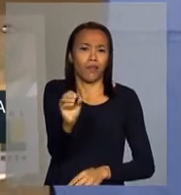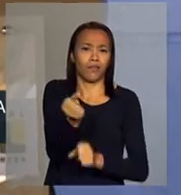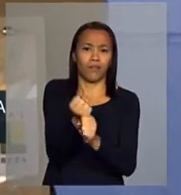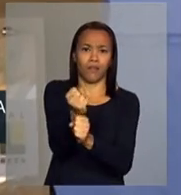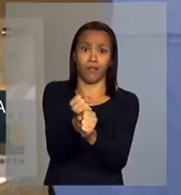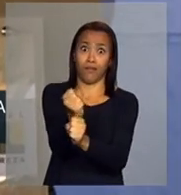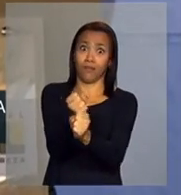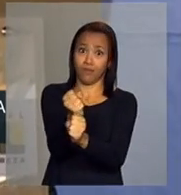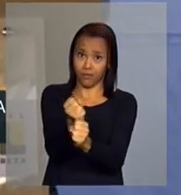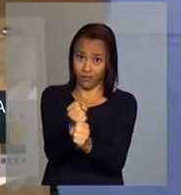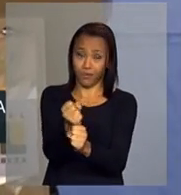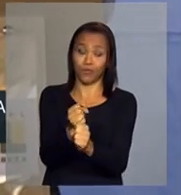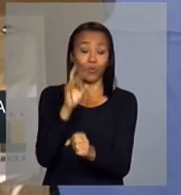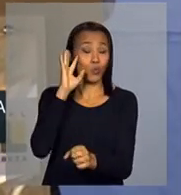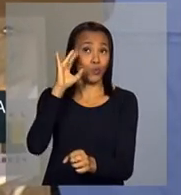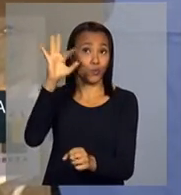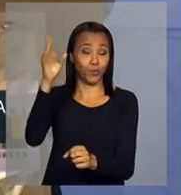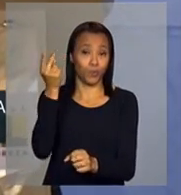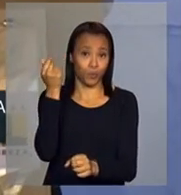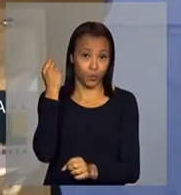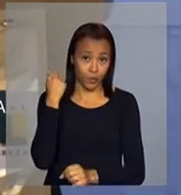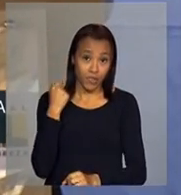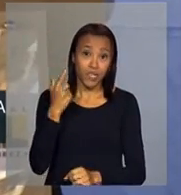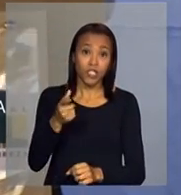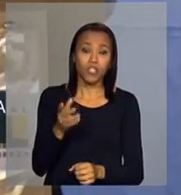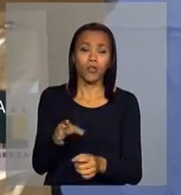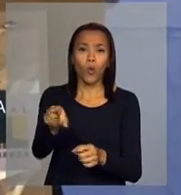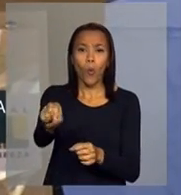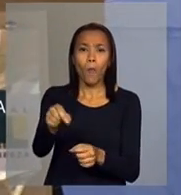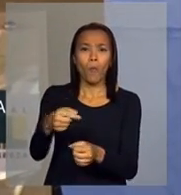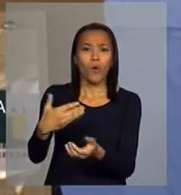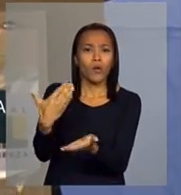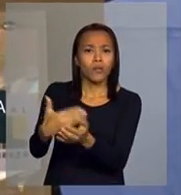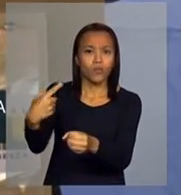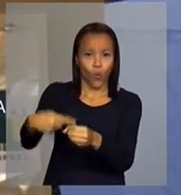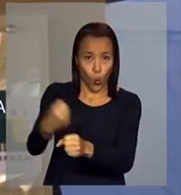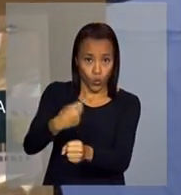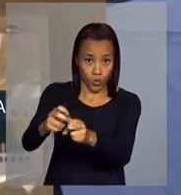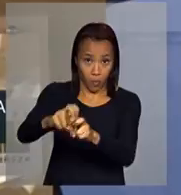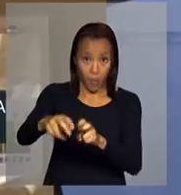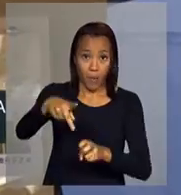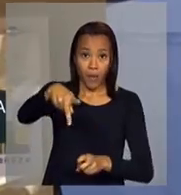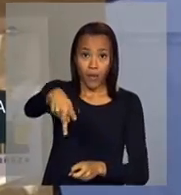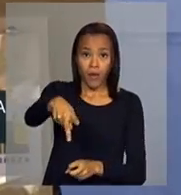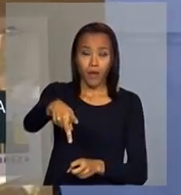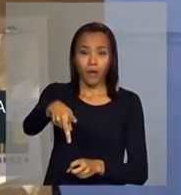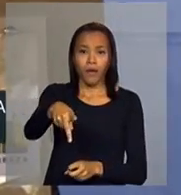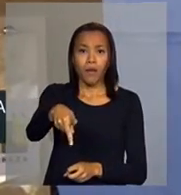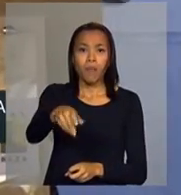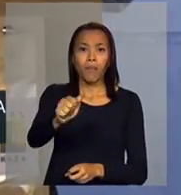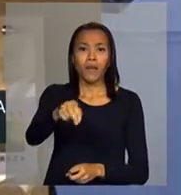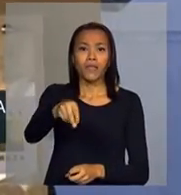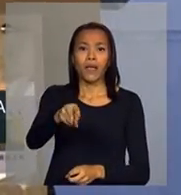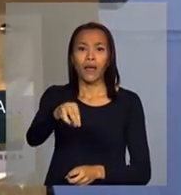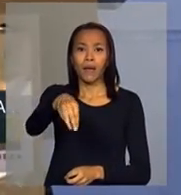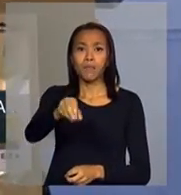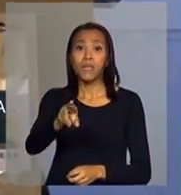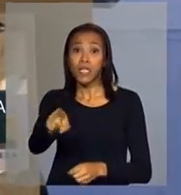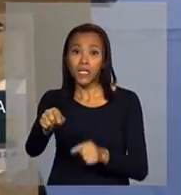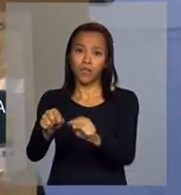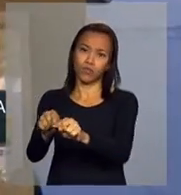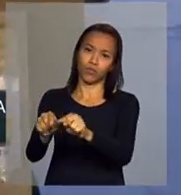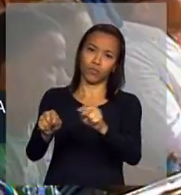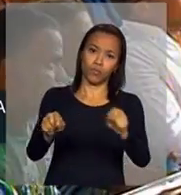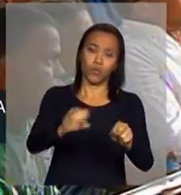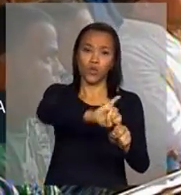que é pegar ali em Parnamirim, a ferrovia desce para Petrolina, atravessa o São Francisco